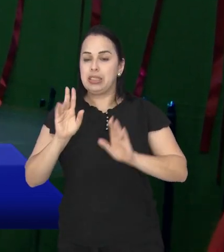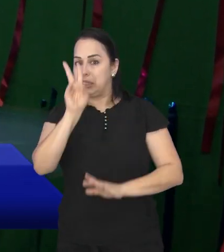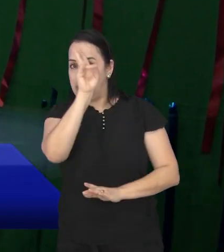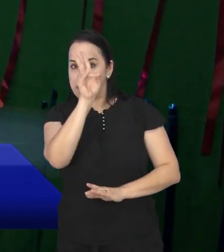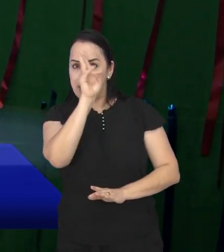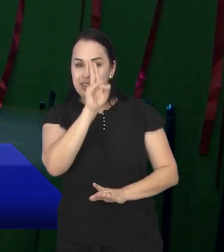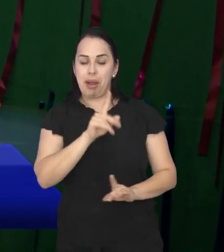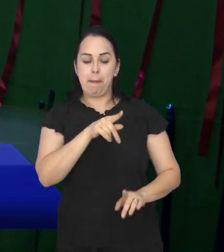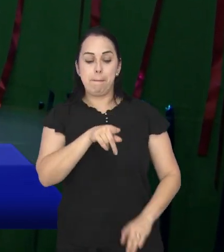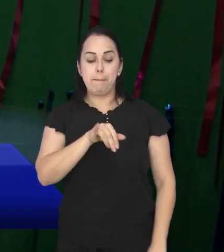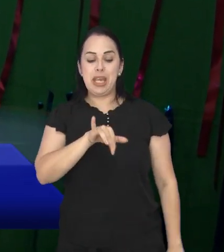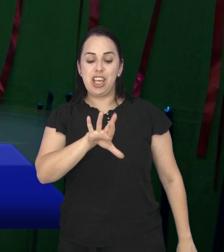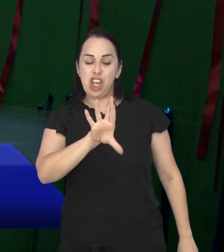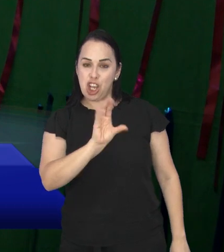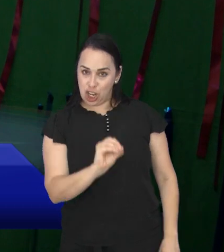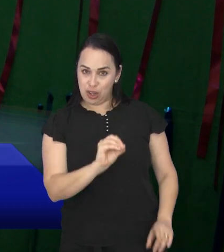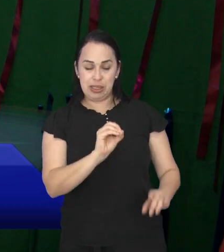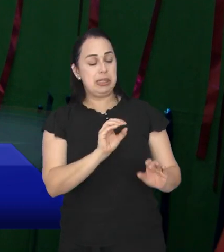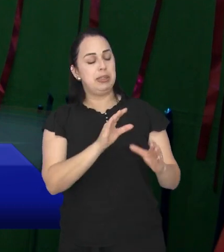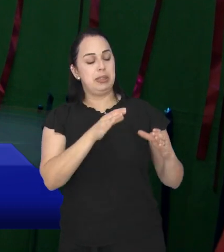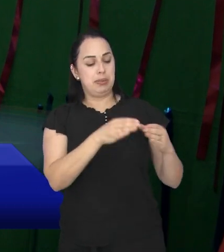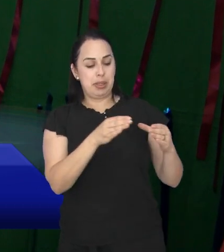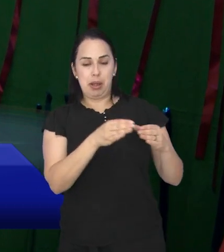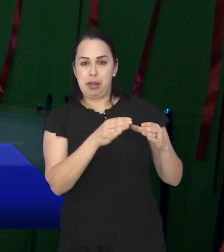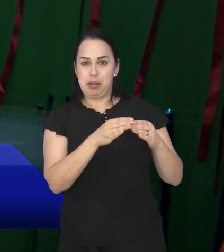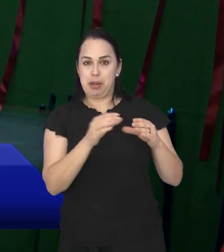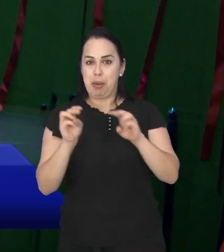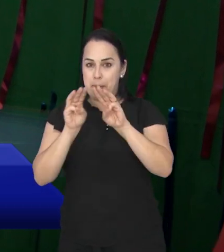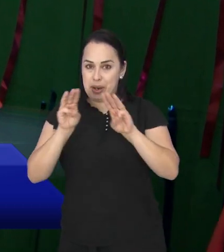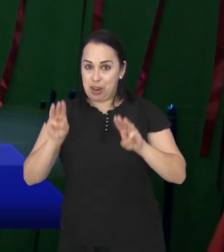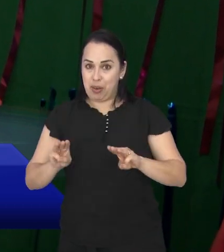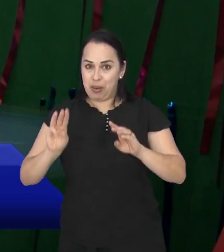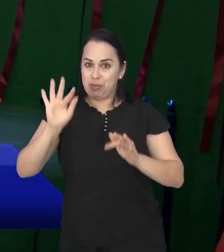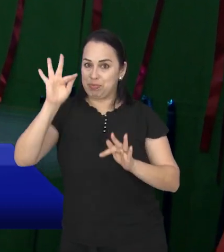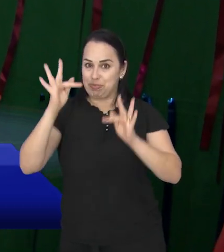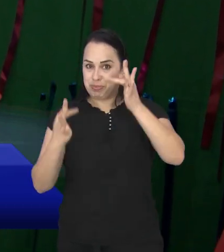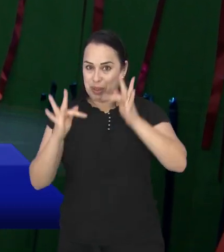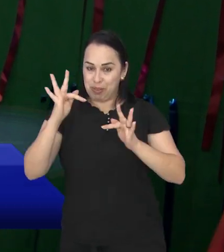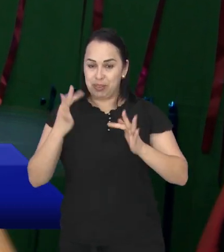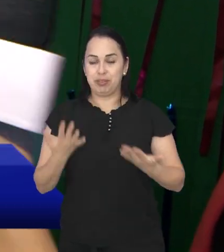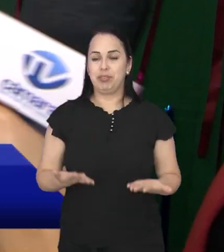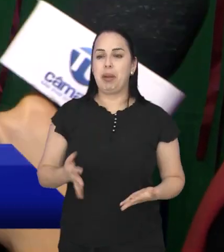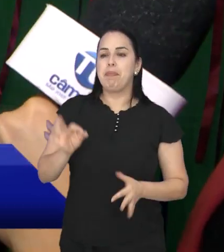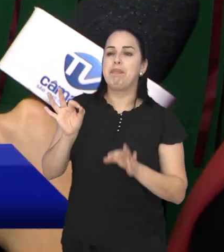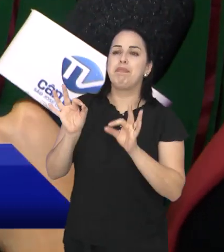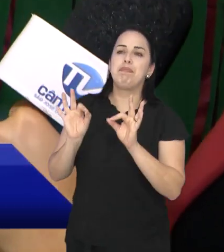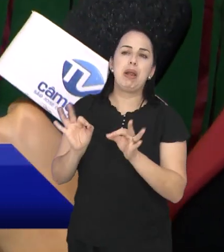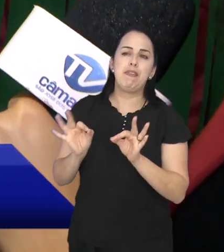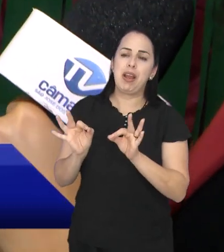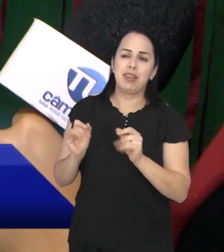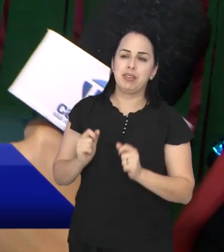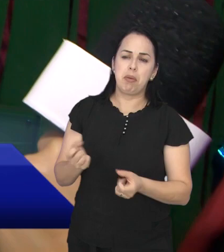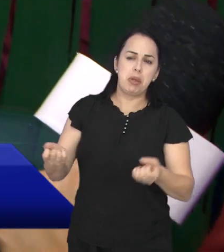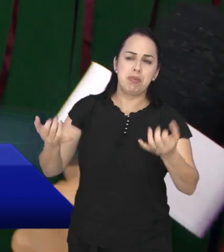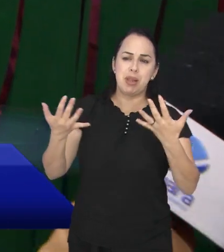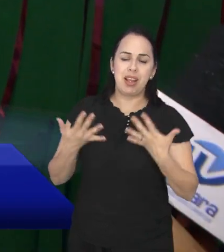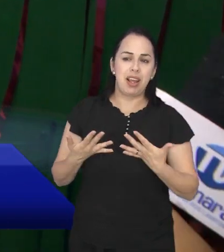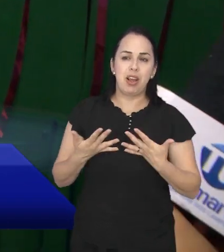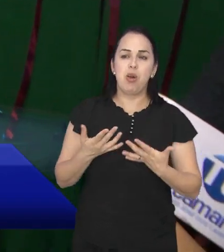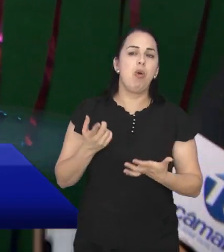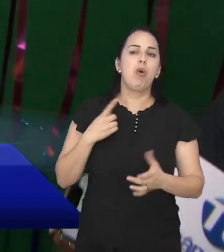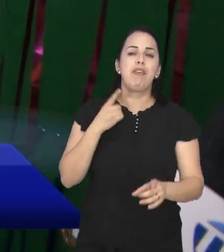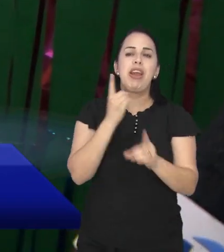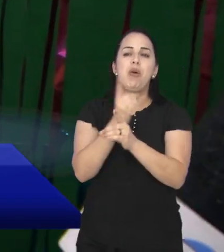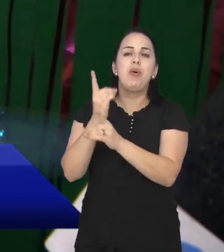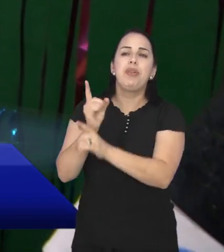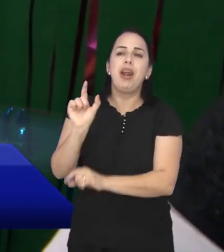do que fazer sobre o Pirô. Então o nome da nossa exposição é o Museu Pirô no Piracuara. Perfeito, e conta um pouquinho para a gente do que é que o